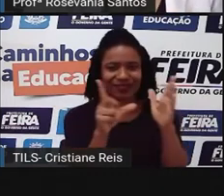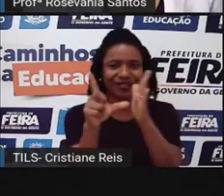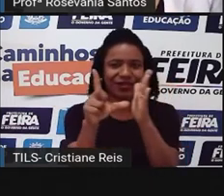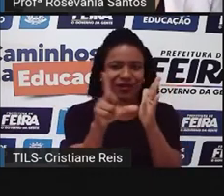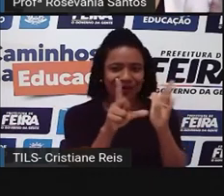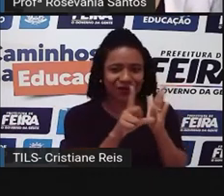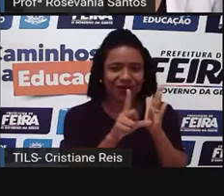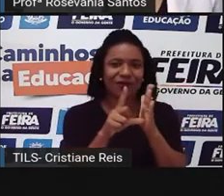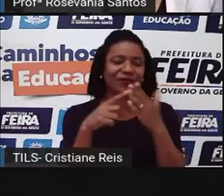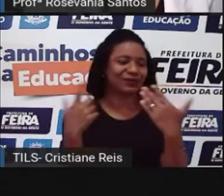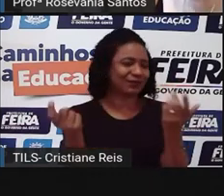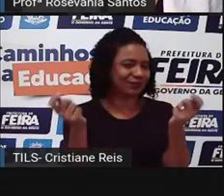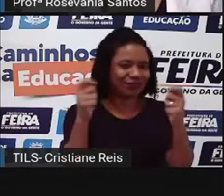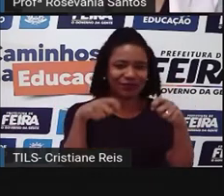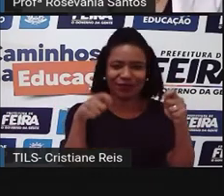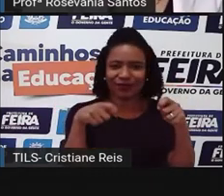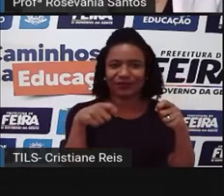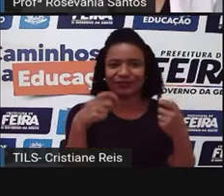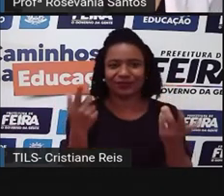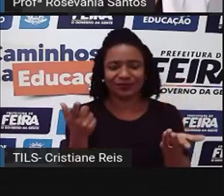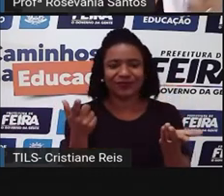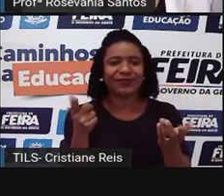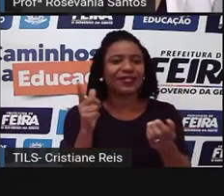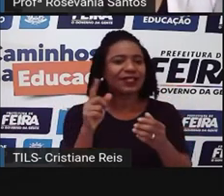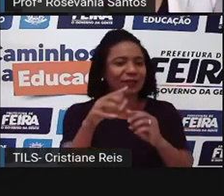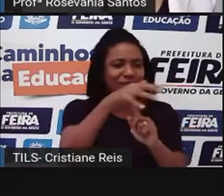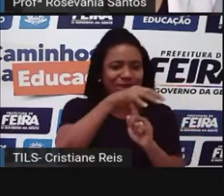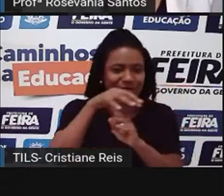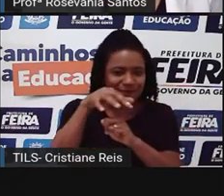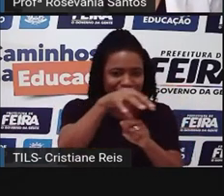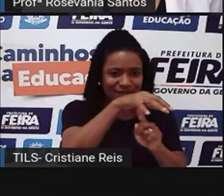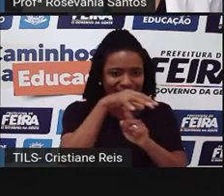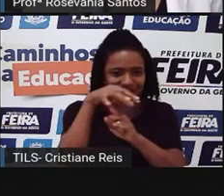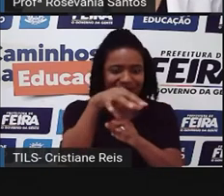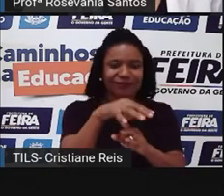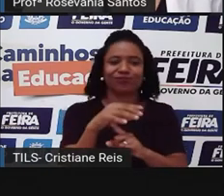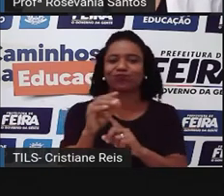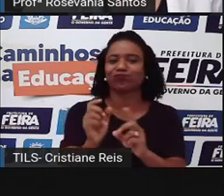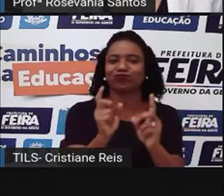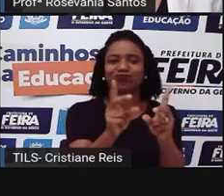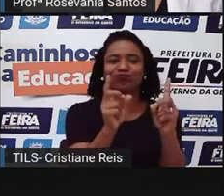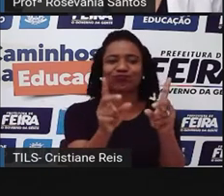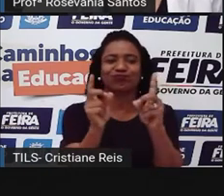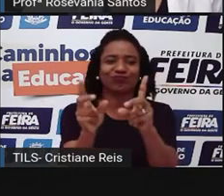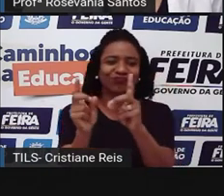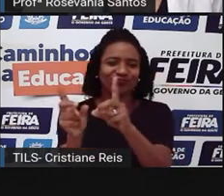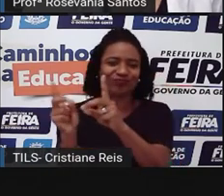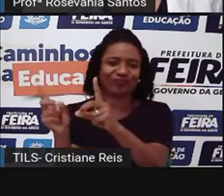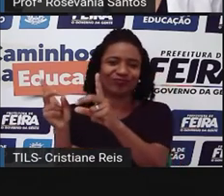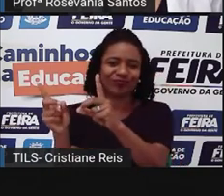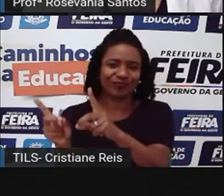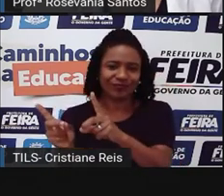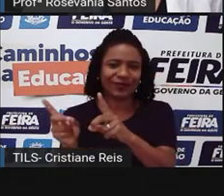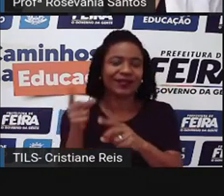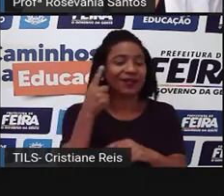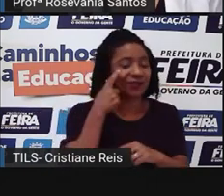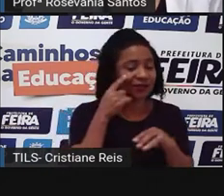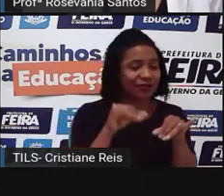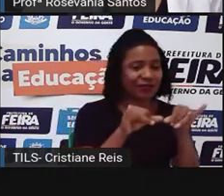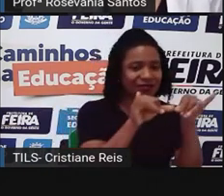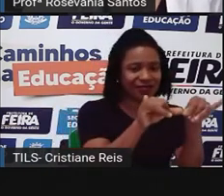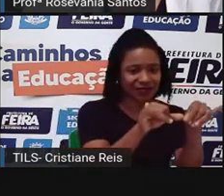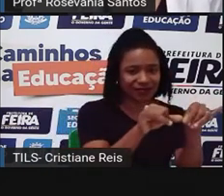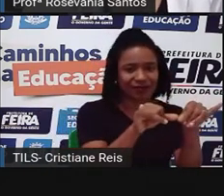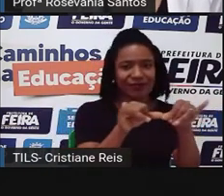Sejam elas supermercados. Até a própria feira livre, né? O que for lá. E aí uma parte ele vem para os supermercados. Outras